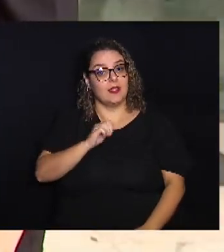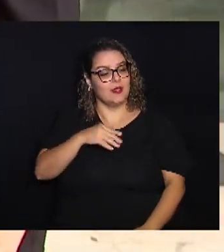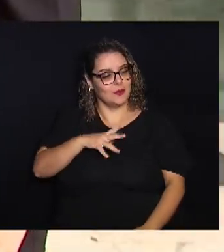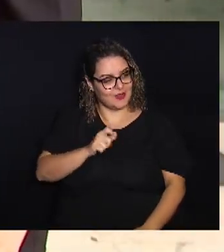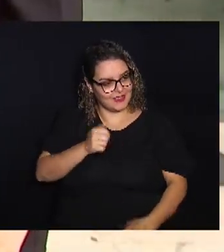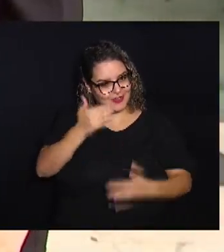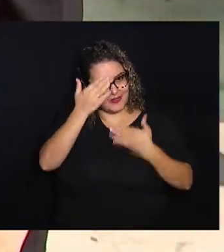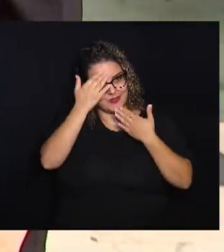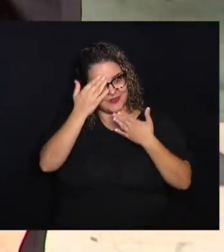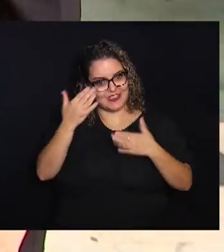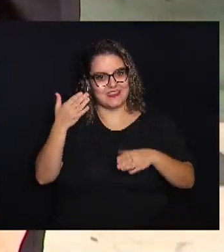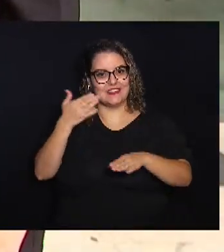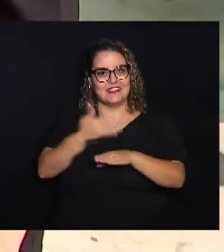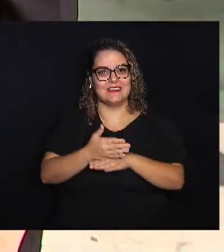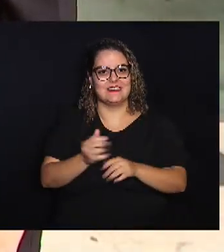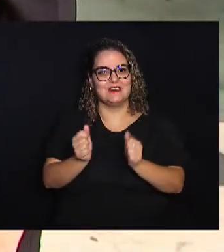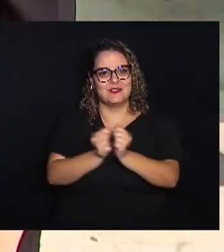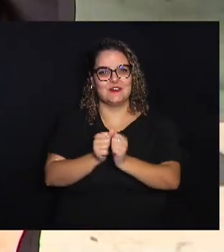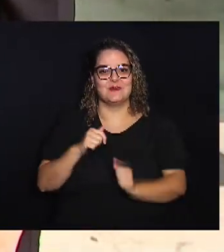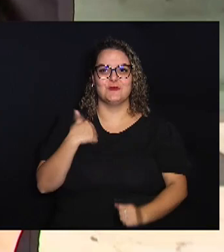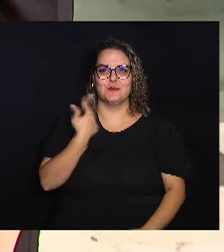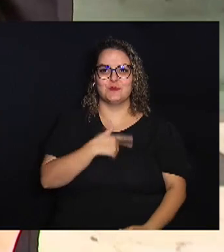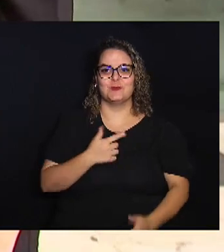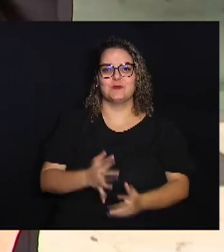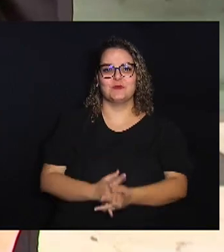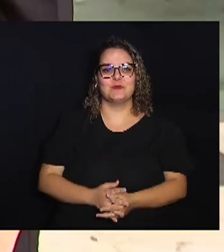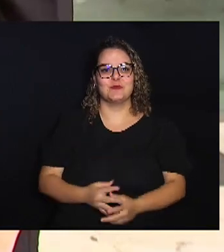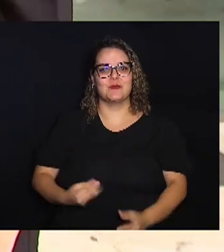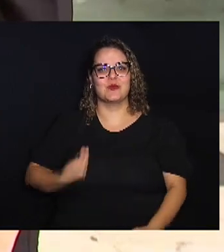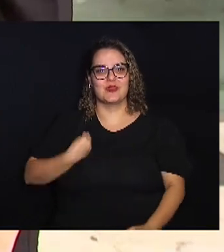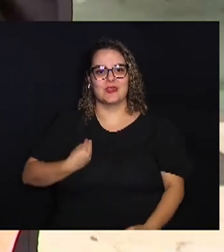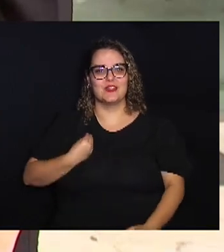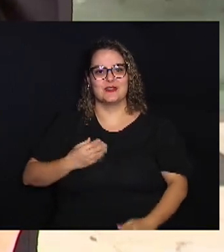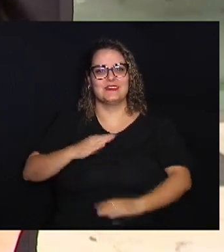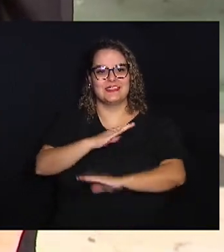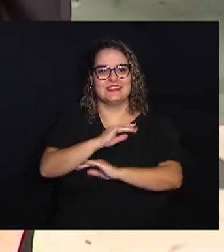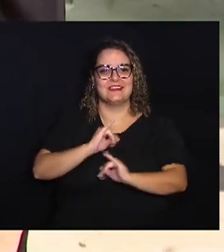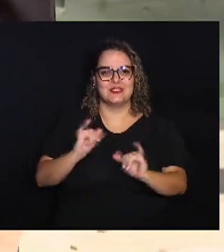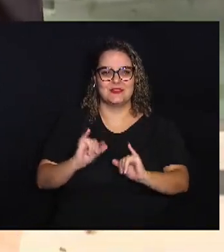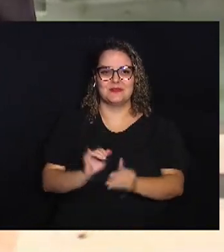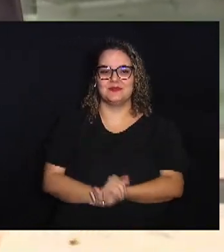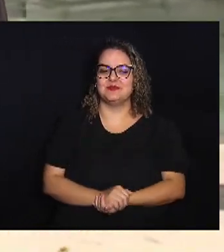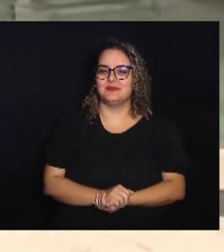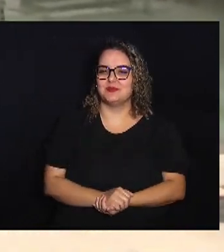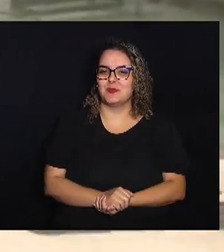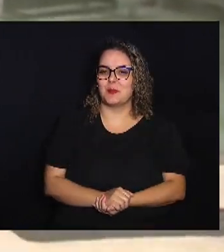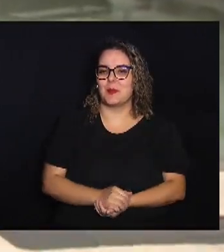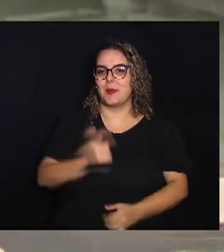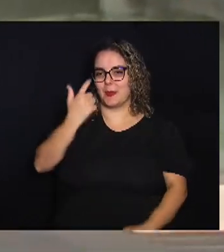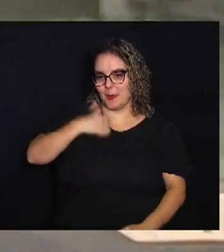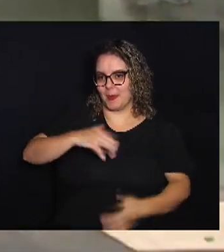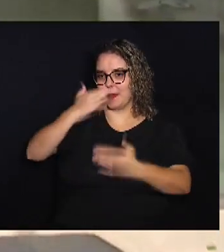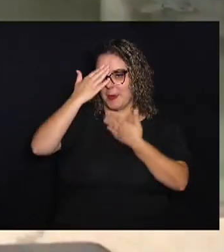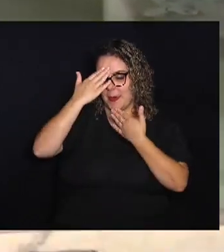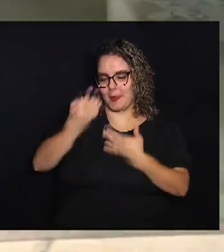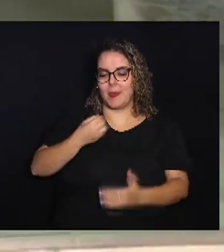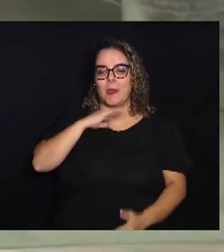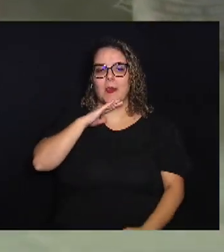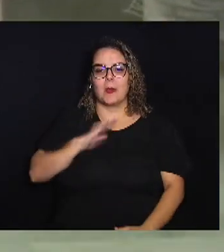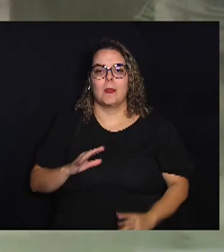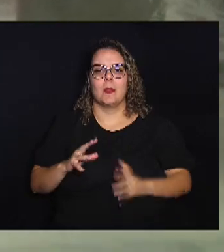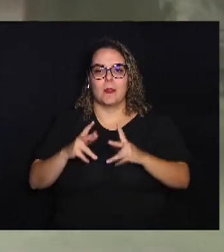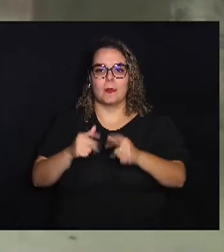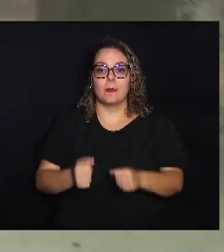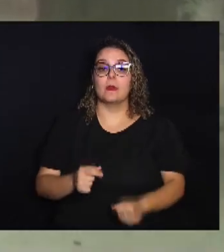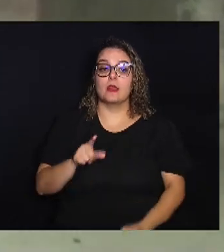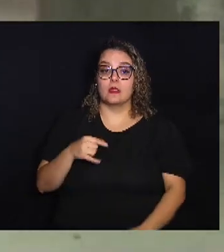obrigada pela sua participação aqui conosco ao vivo no Câmara Notícia eu que agradeço uma boa tarde a todos é muito